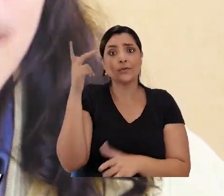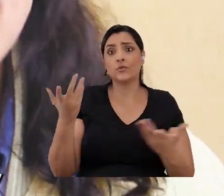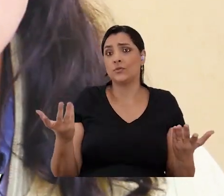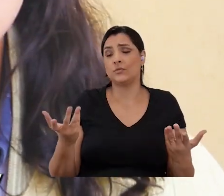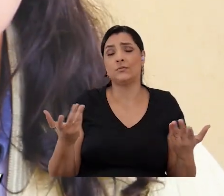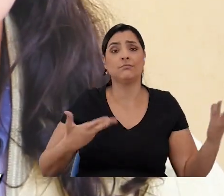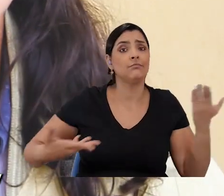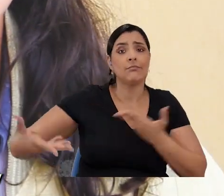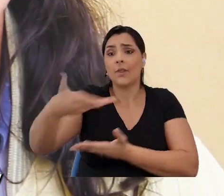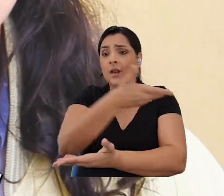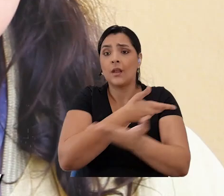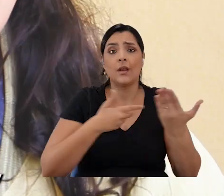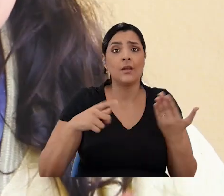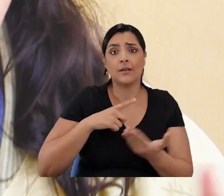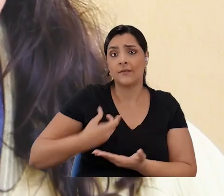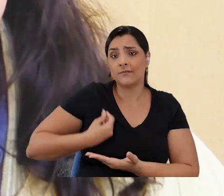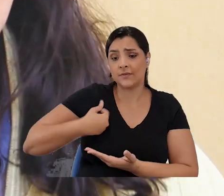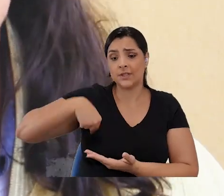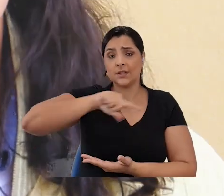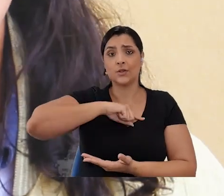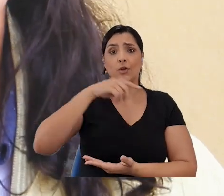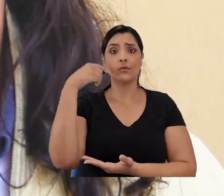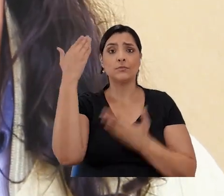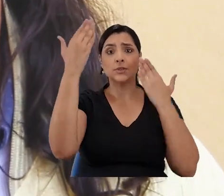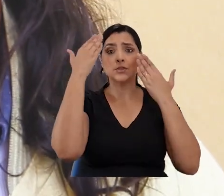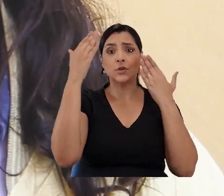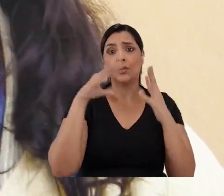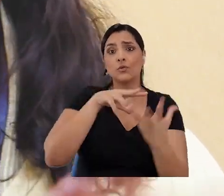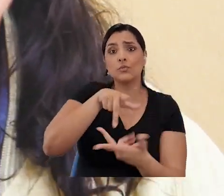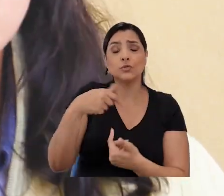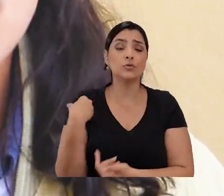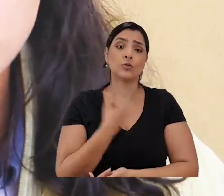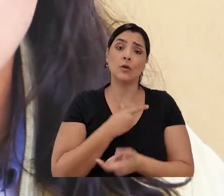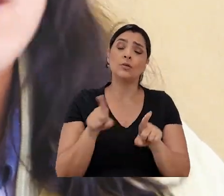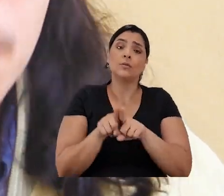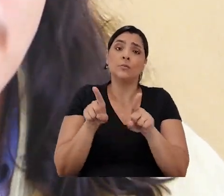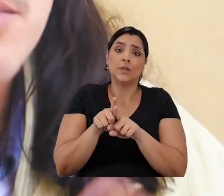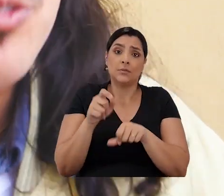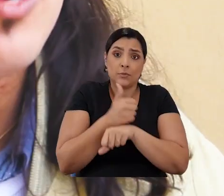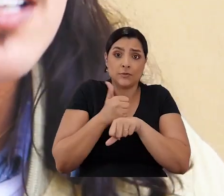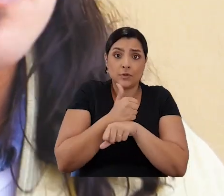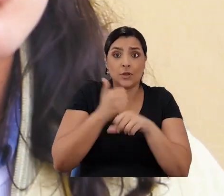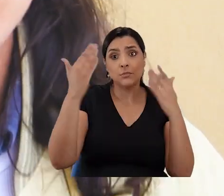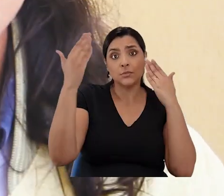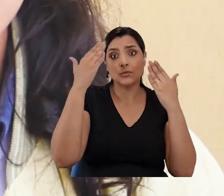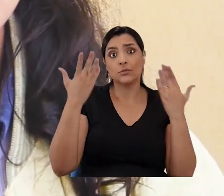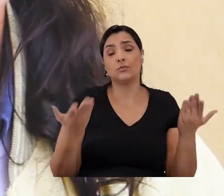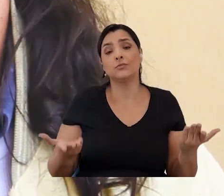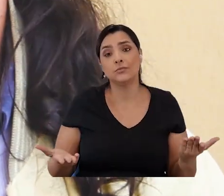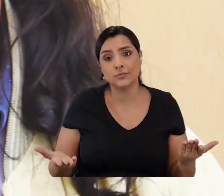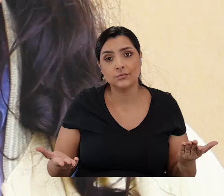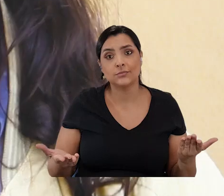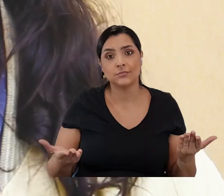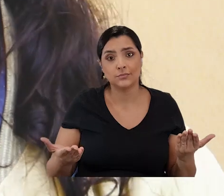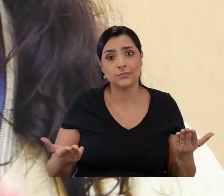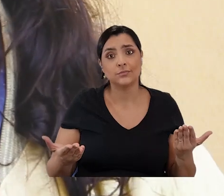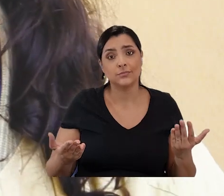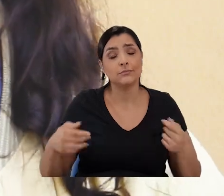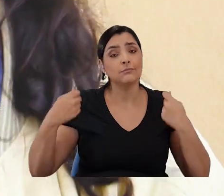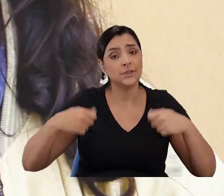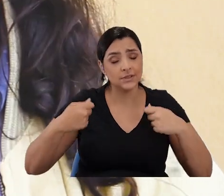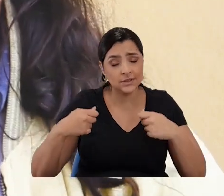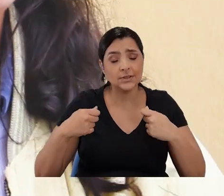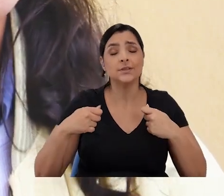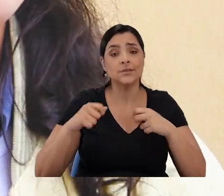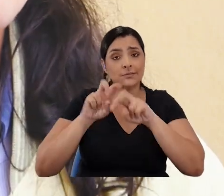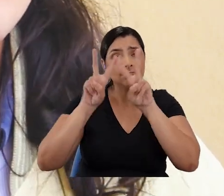pessoas que estão atravessando as nossas vidas, que compõem a relação com o mundo, inclusive somos nós também profissionais da psicologia. Então acho que a gente precisa